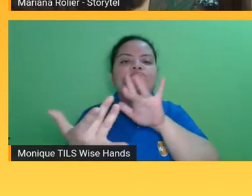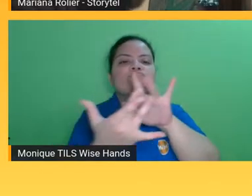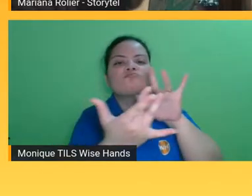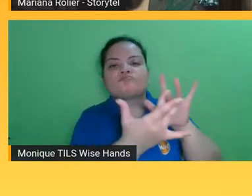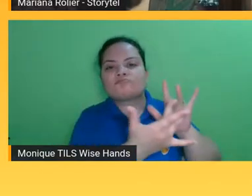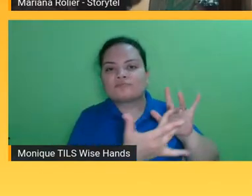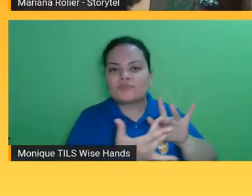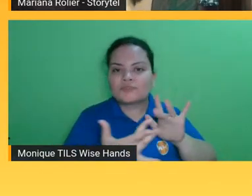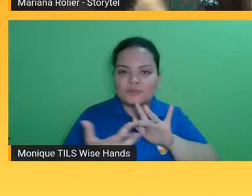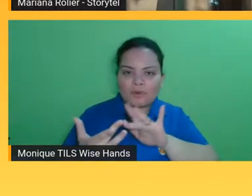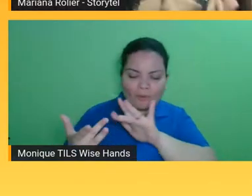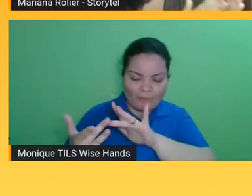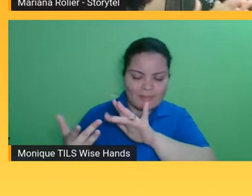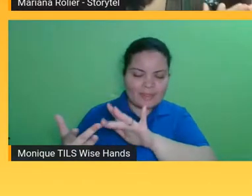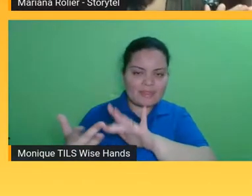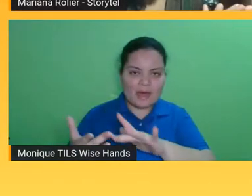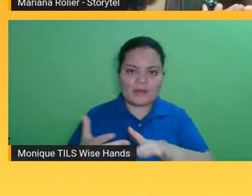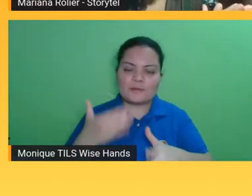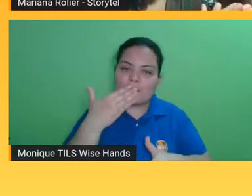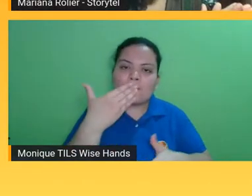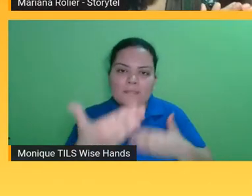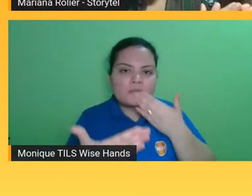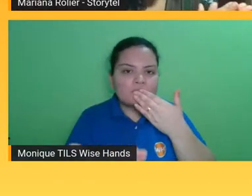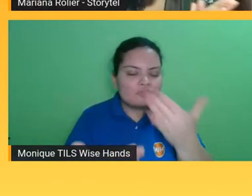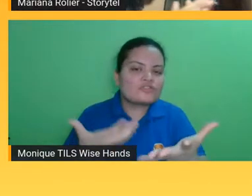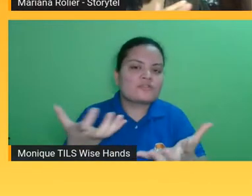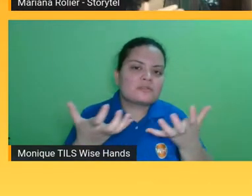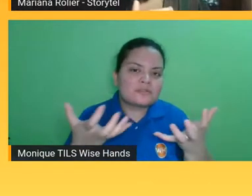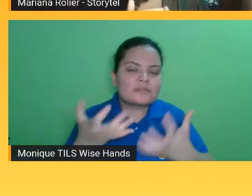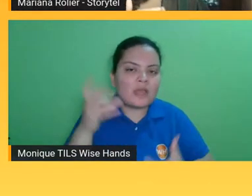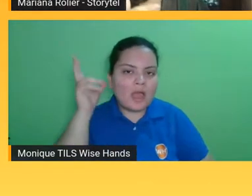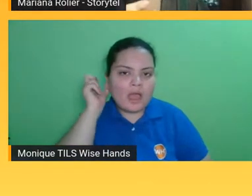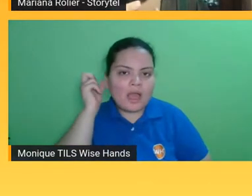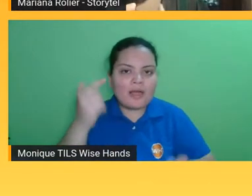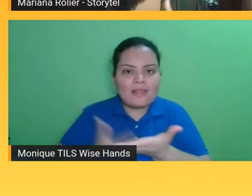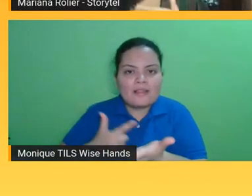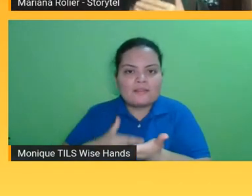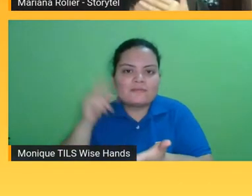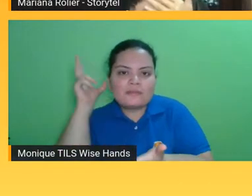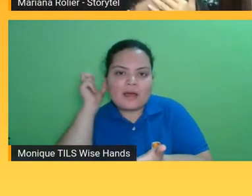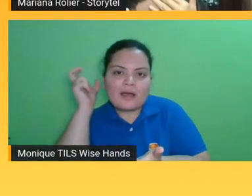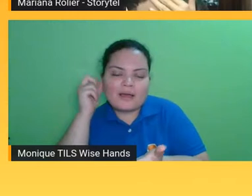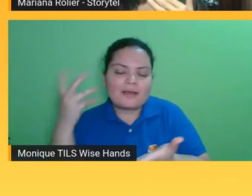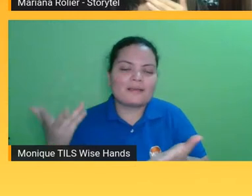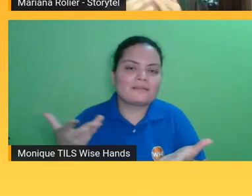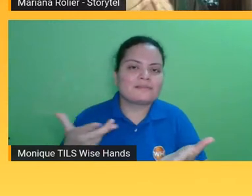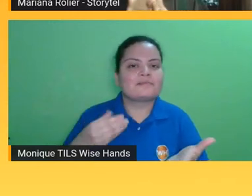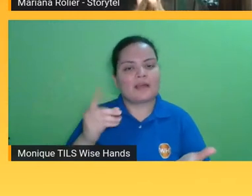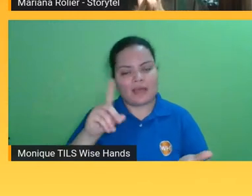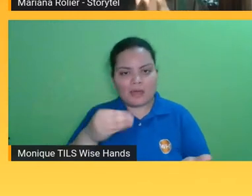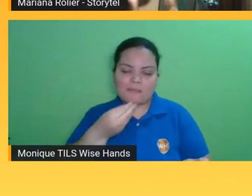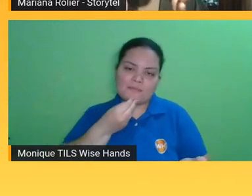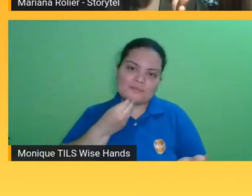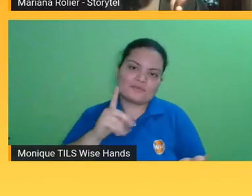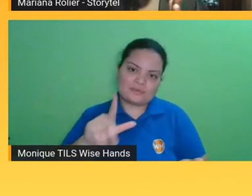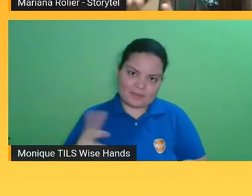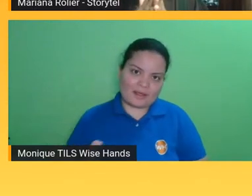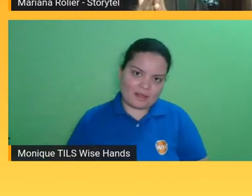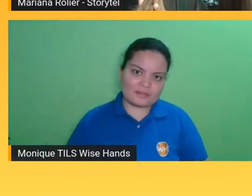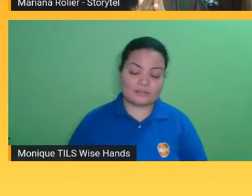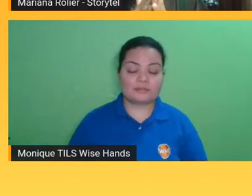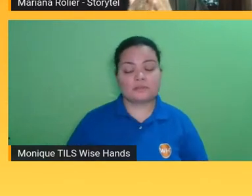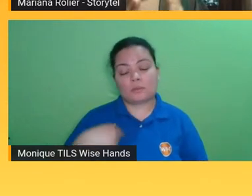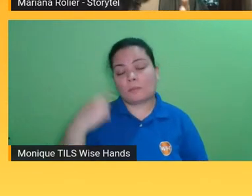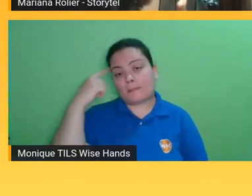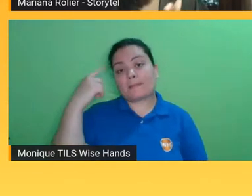gente está pegando os nossos originais e está negociando com as editoras para sair em livro físico então eu acho que isso é um processo a partir do momento que se